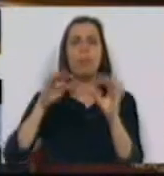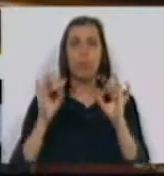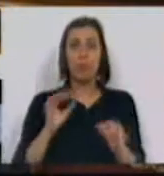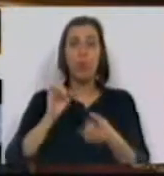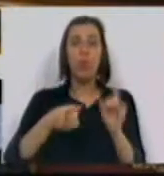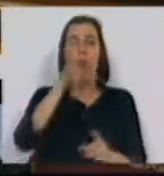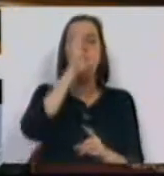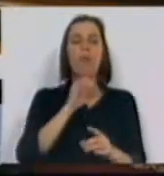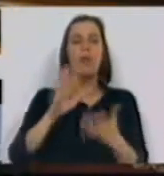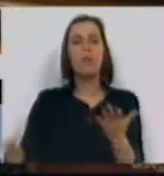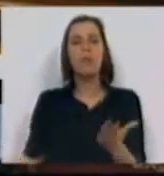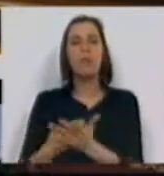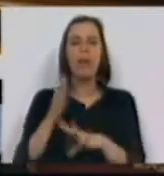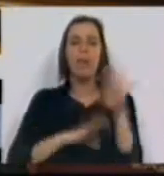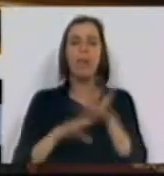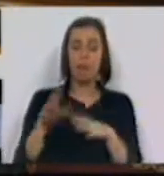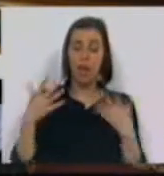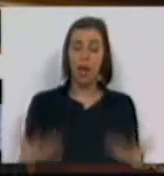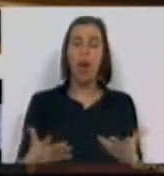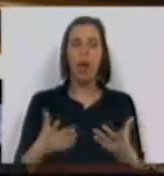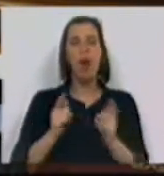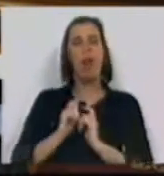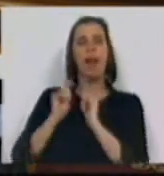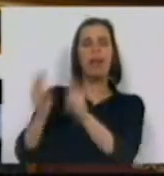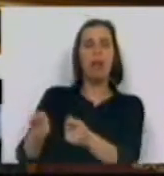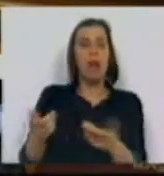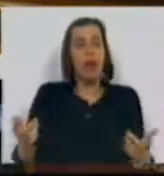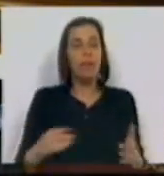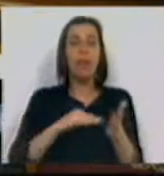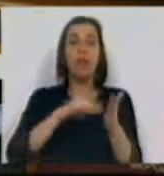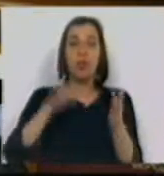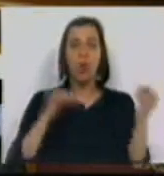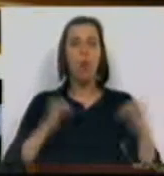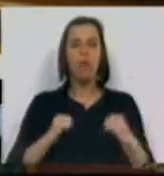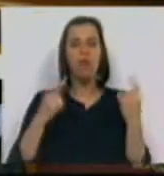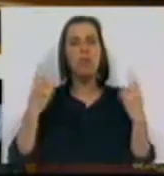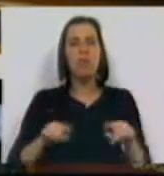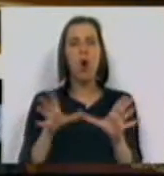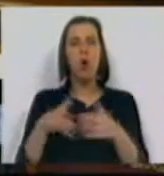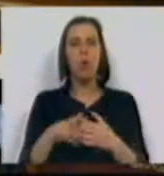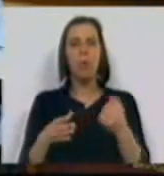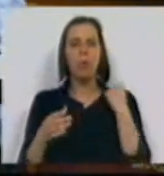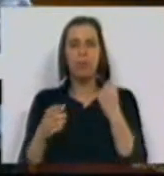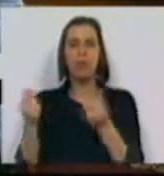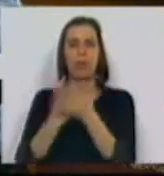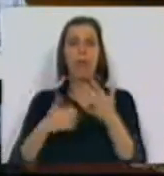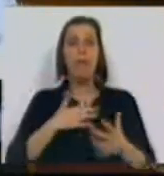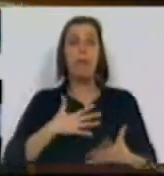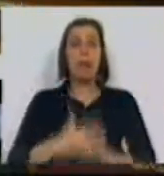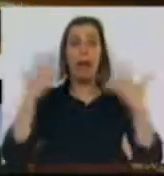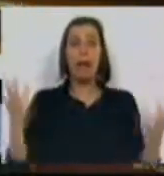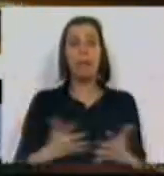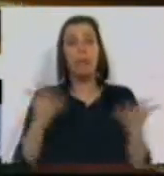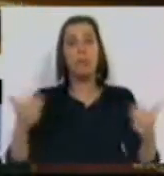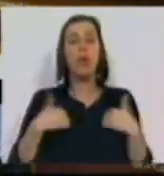e aquilo que o Governo se propõe fazer neste momento é entregar as convenções apenas a grandes grupos, às grandes multinacionais.